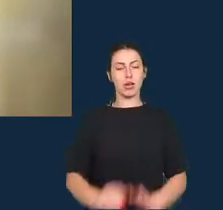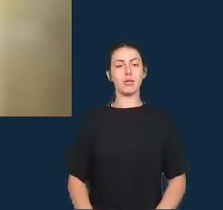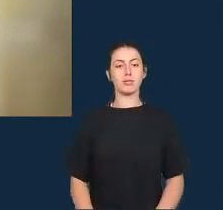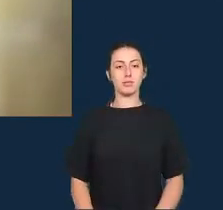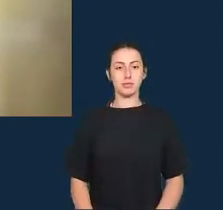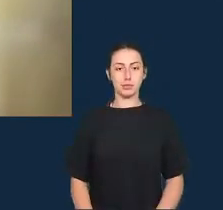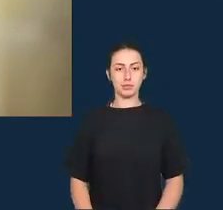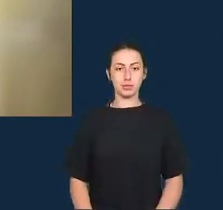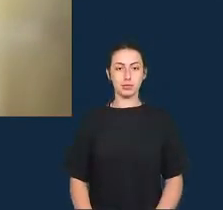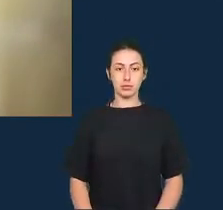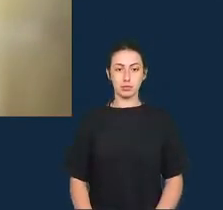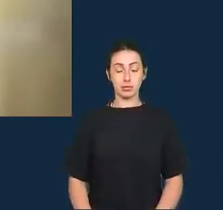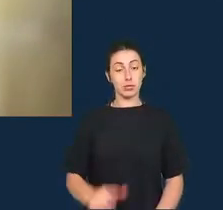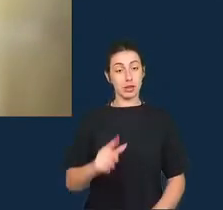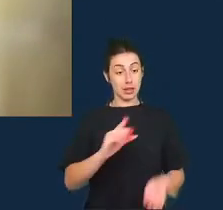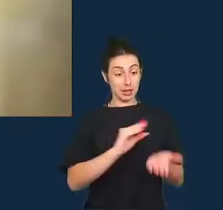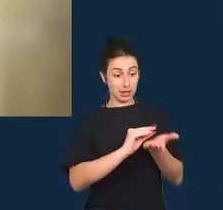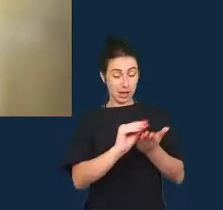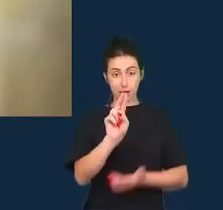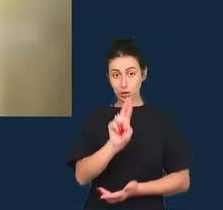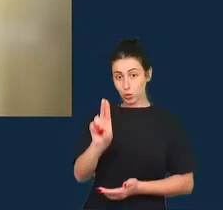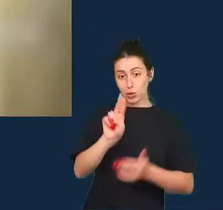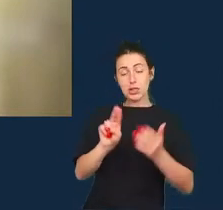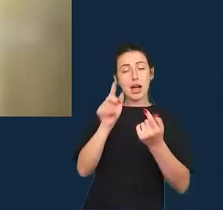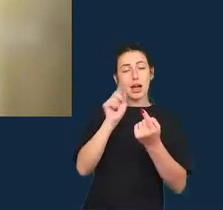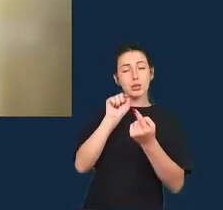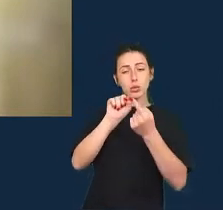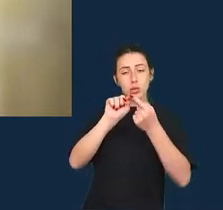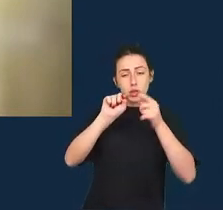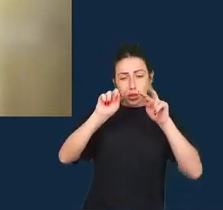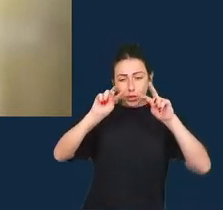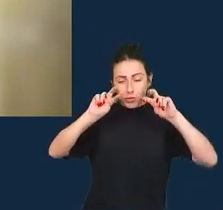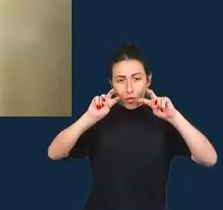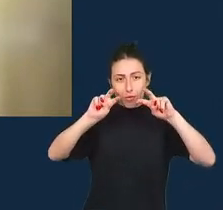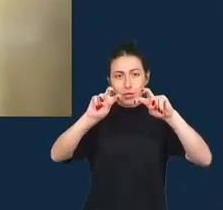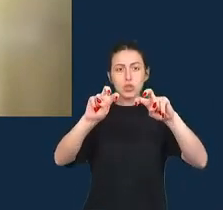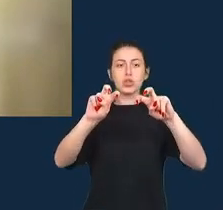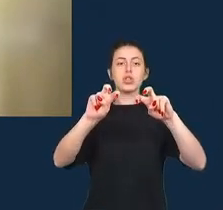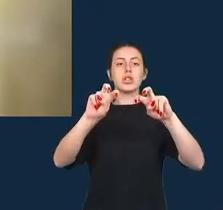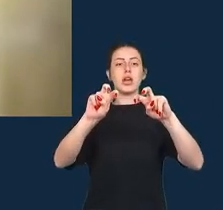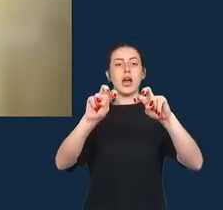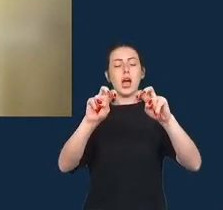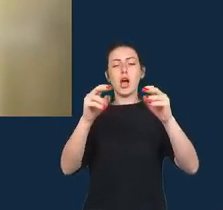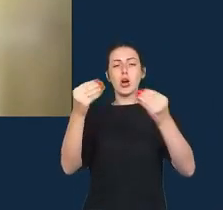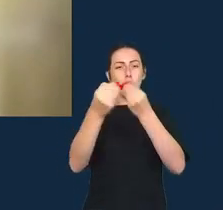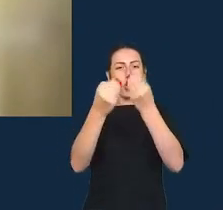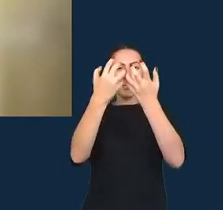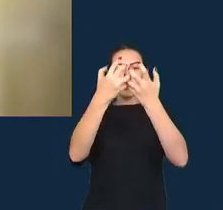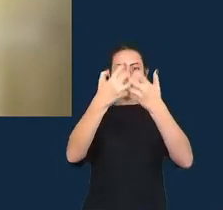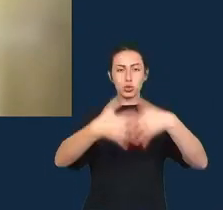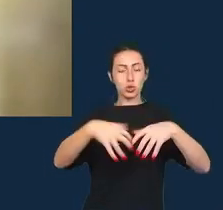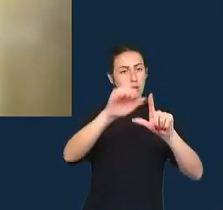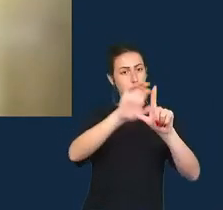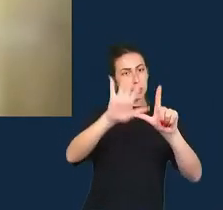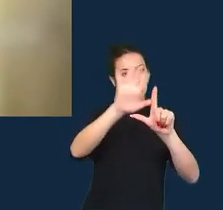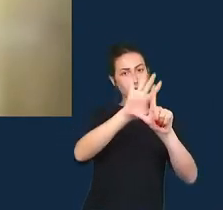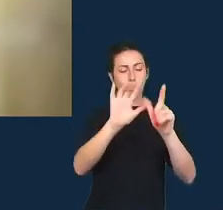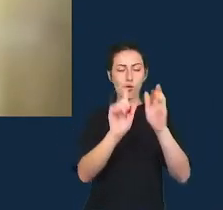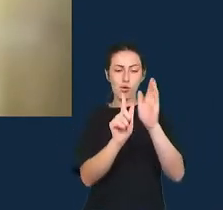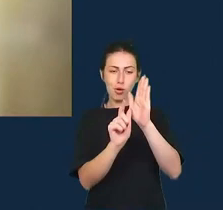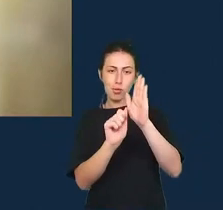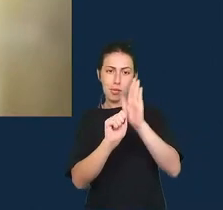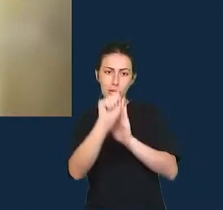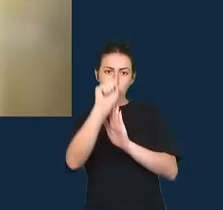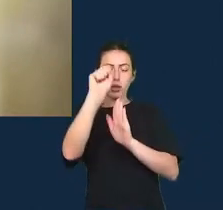também são usados para investigar a dinâmica das plataformas e algoritmos que é algo que temos visto muito agora se